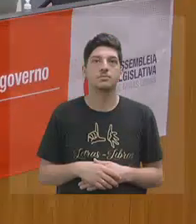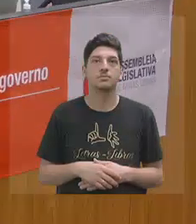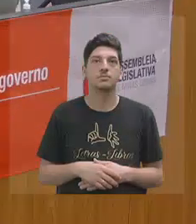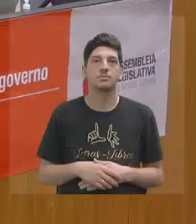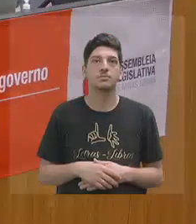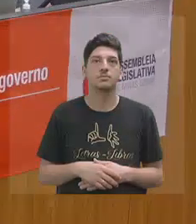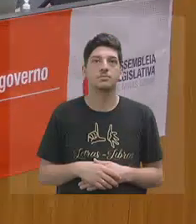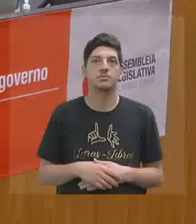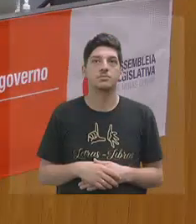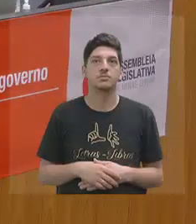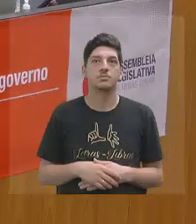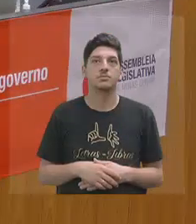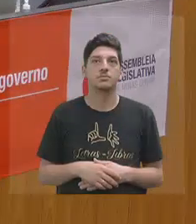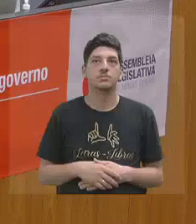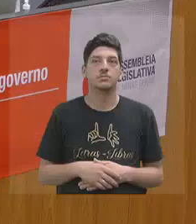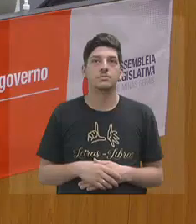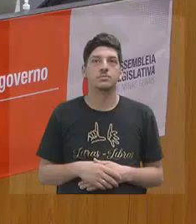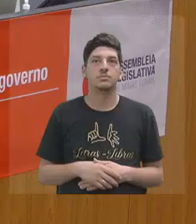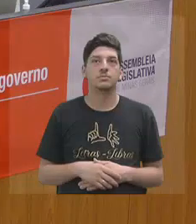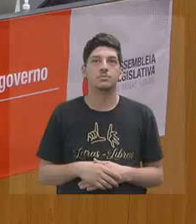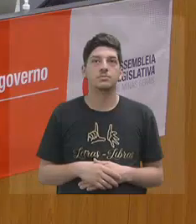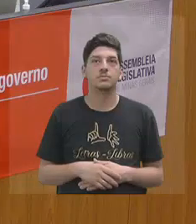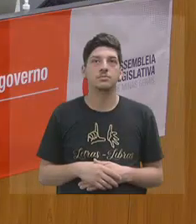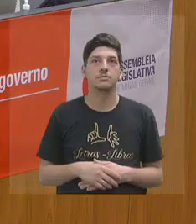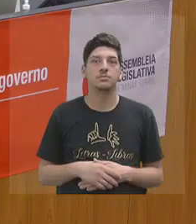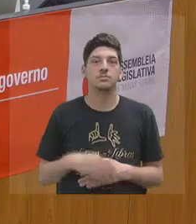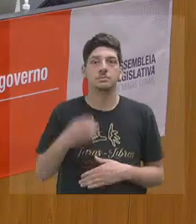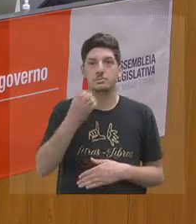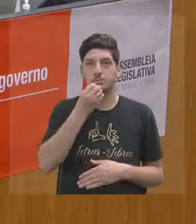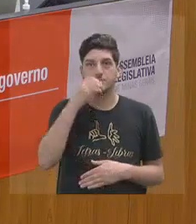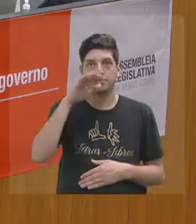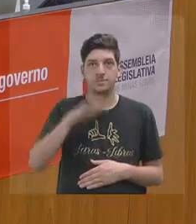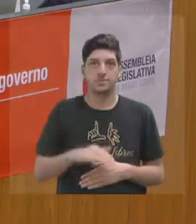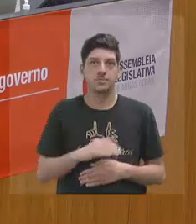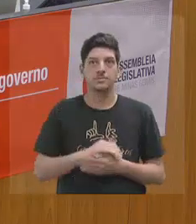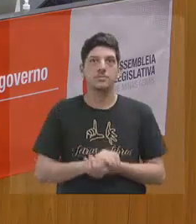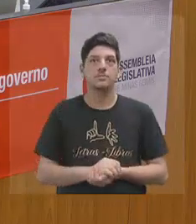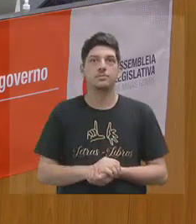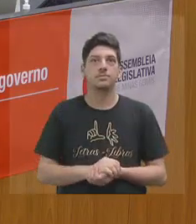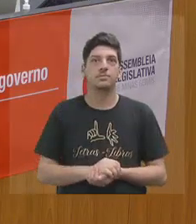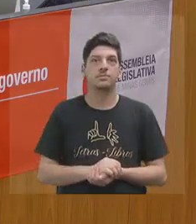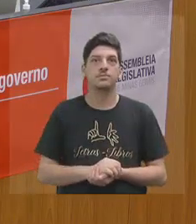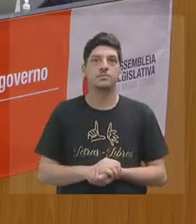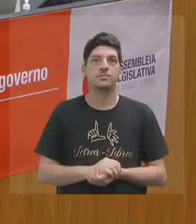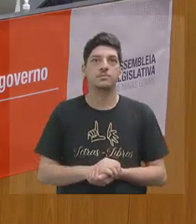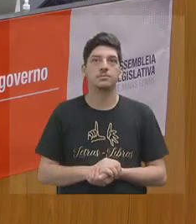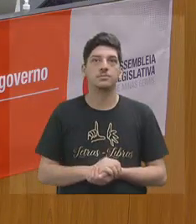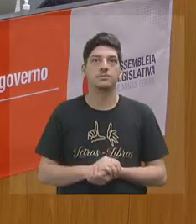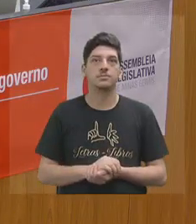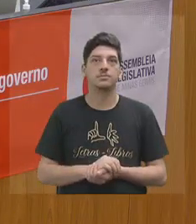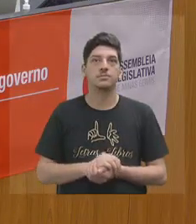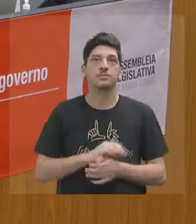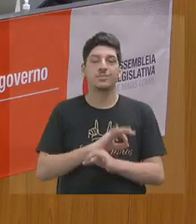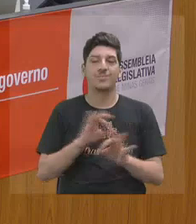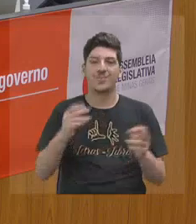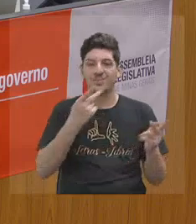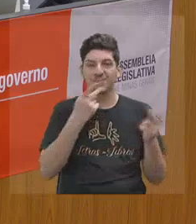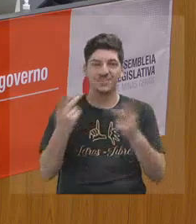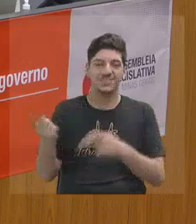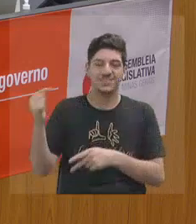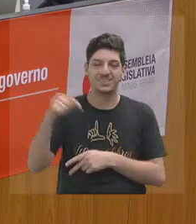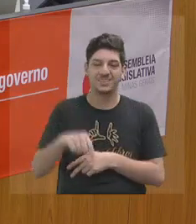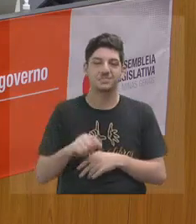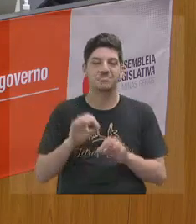Boa tarde, prossigo aqui, Lúcia. se for ser... Sim. Boa tarde, que bom. Recebemos as visitas aqui agora. Bem na...